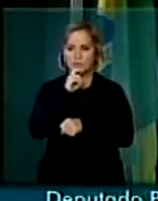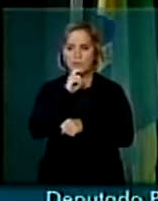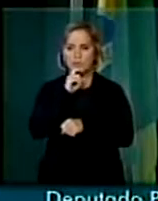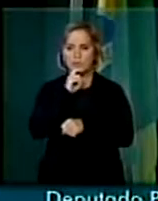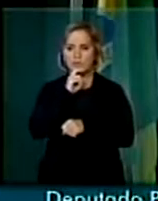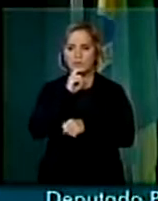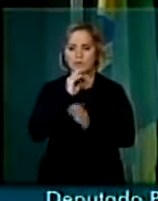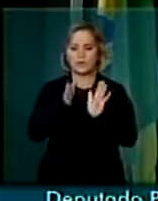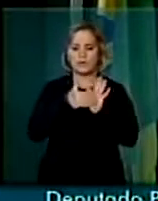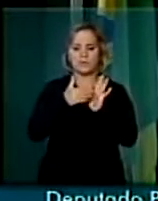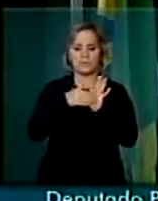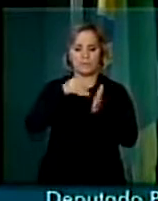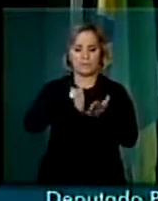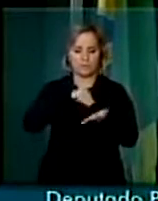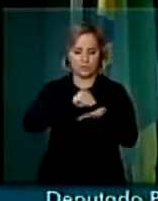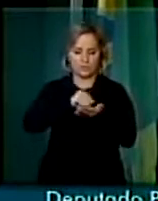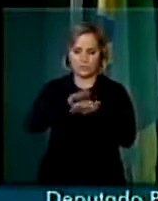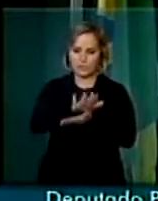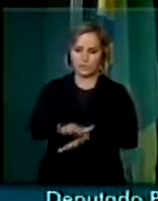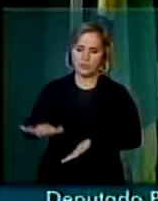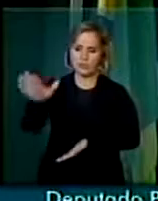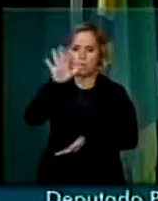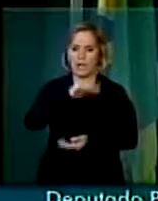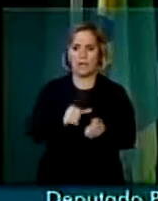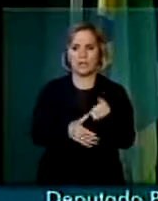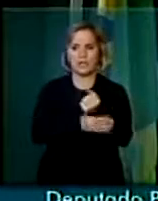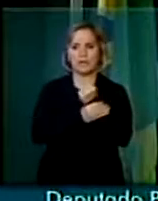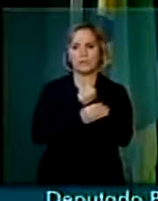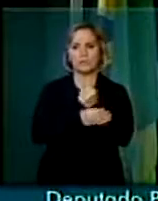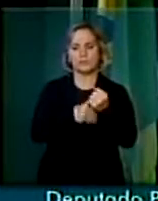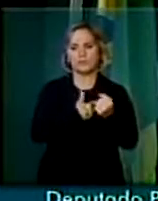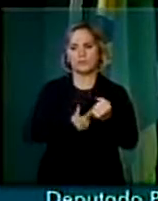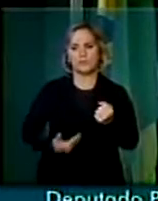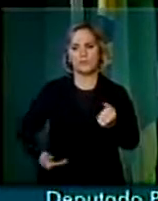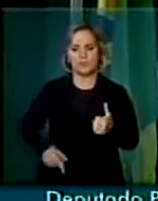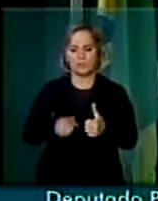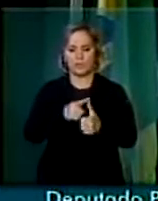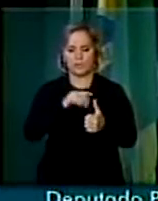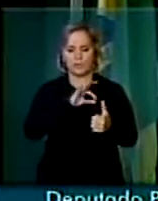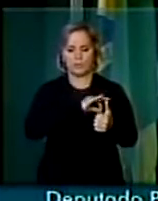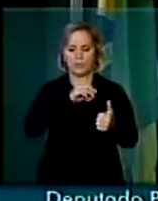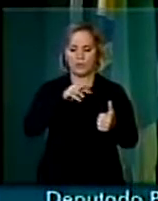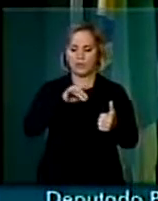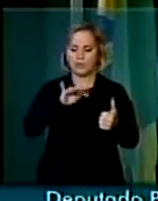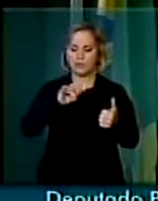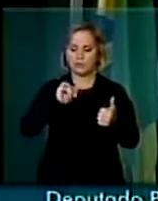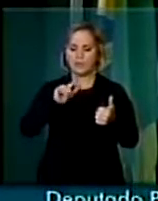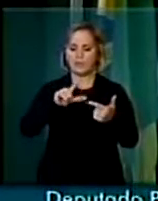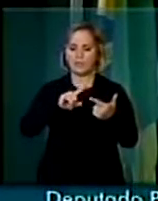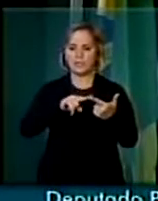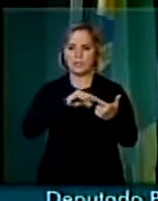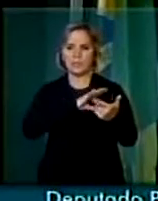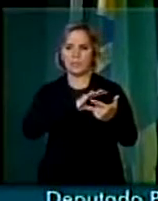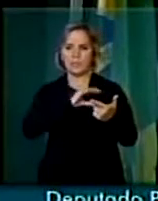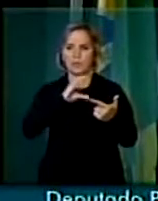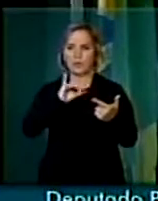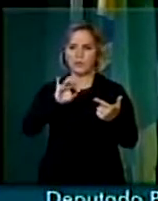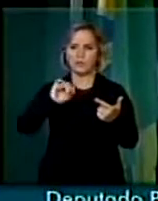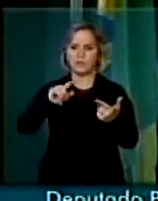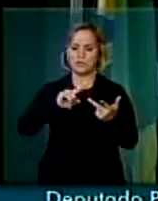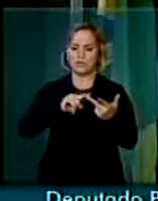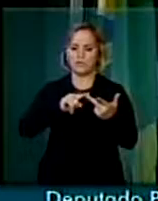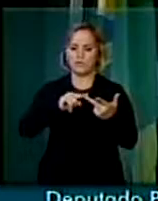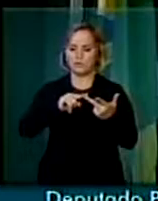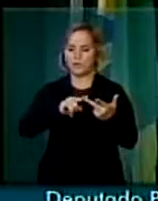proposta de piso nacional salarial que atinja as polícias militares, as polícias civis e os